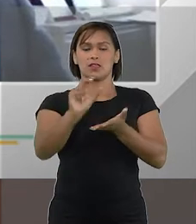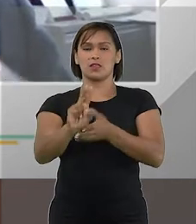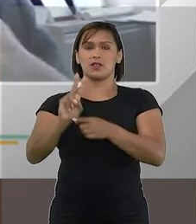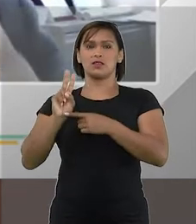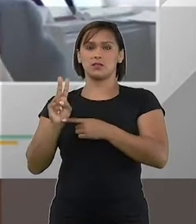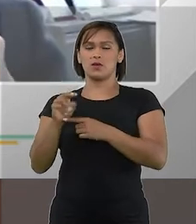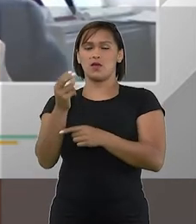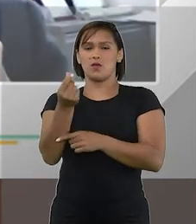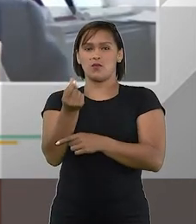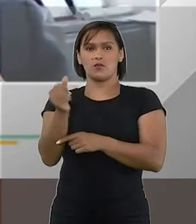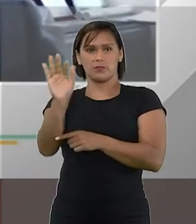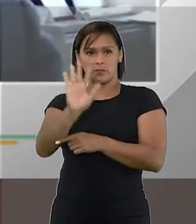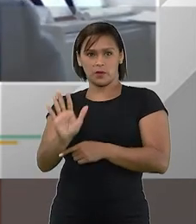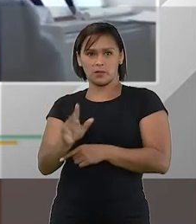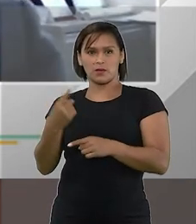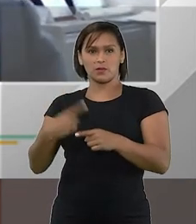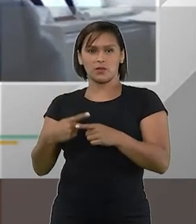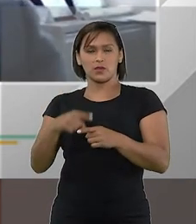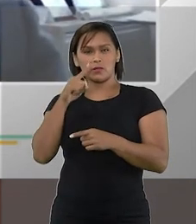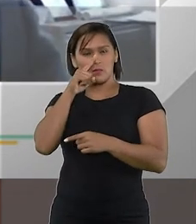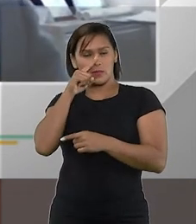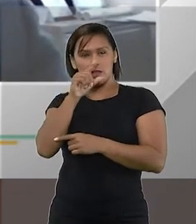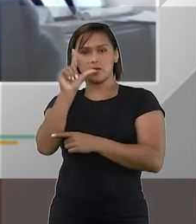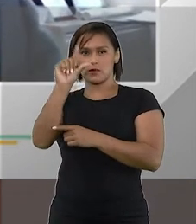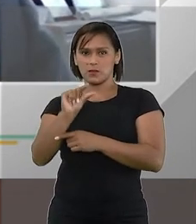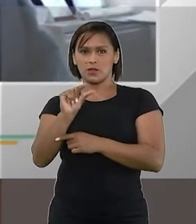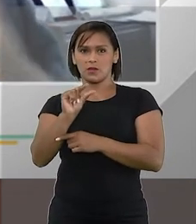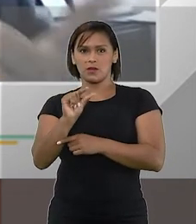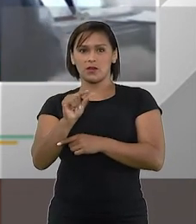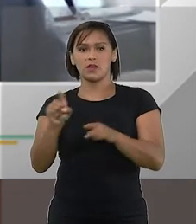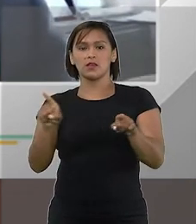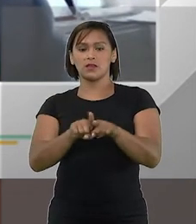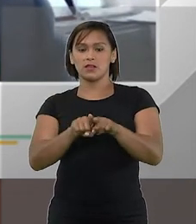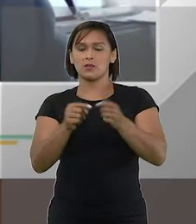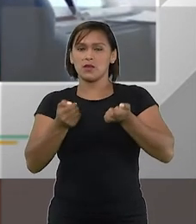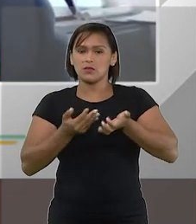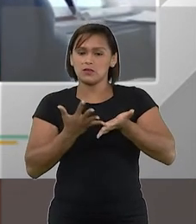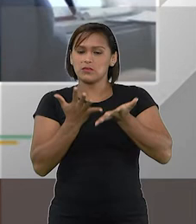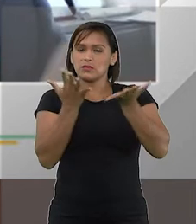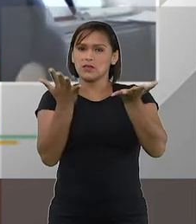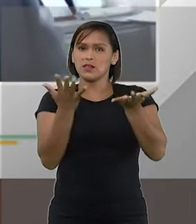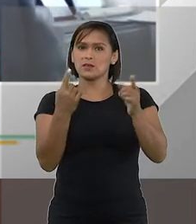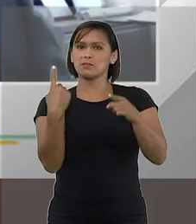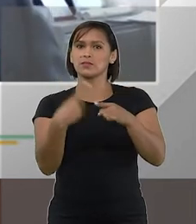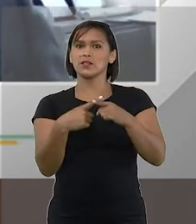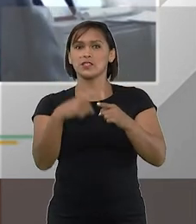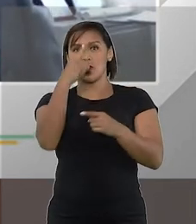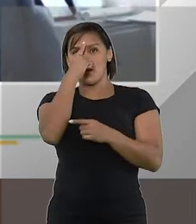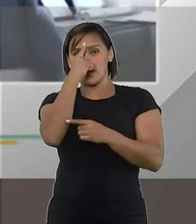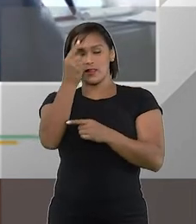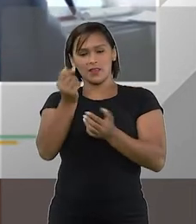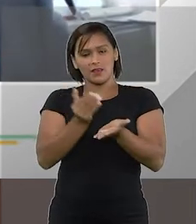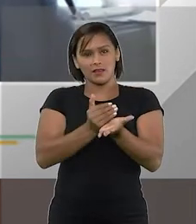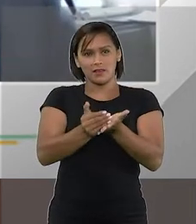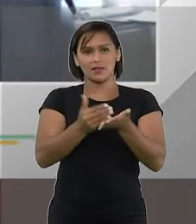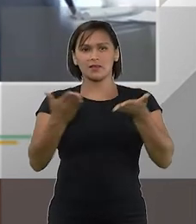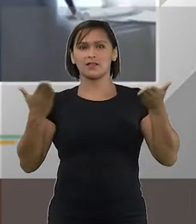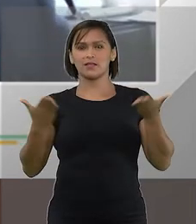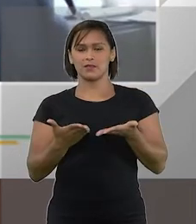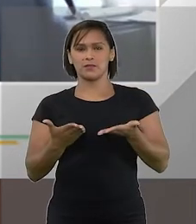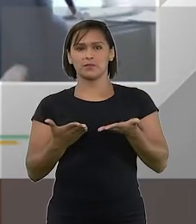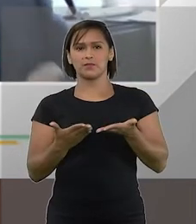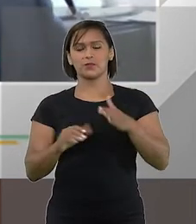empréstimo mais barato, porque tem menos risco, e mais abundante, então a ideia é que a partir de